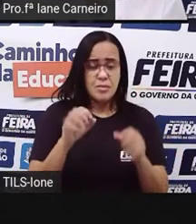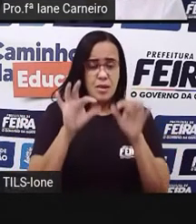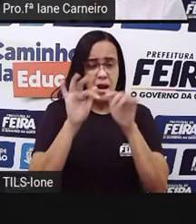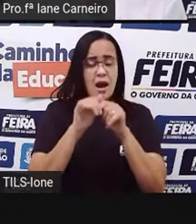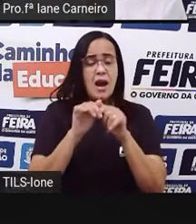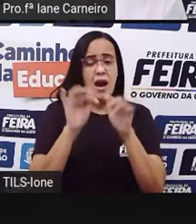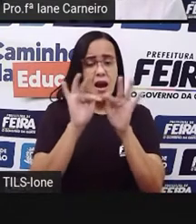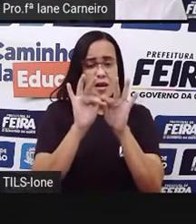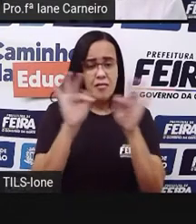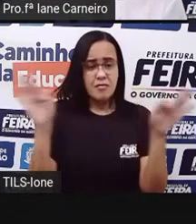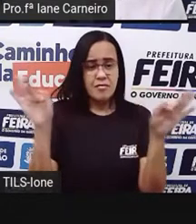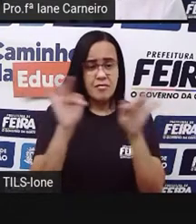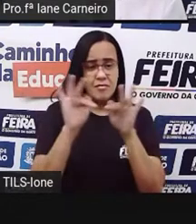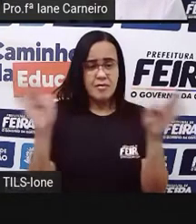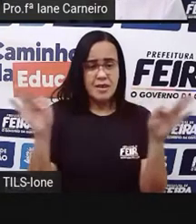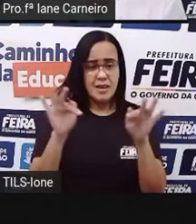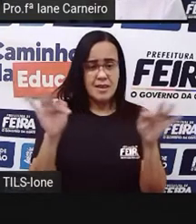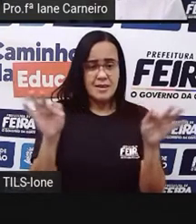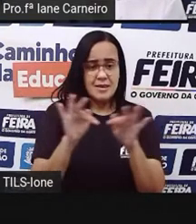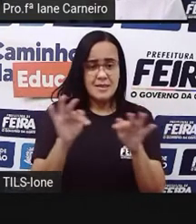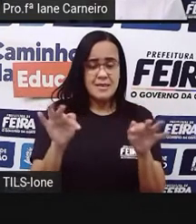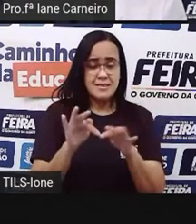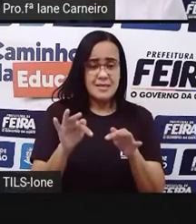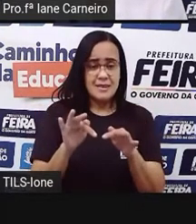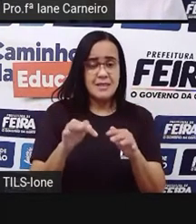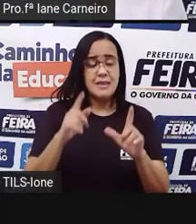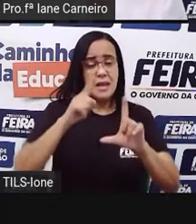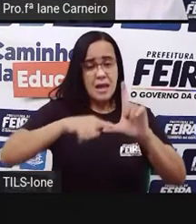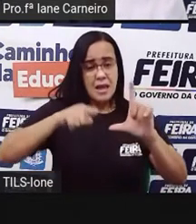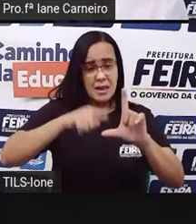Então, aqui a vê as letras, tem desenhos, ó.